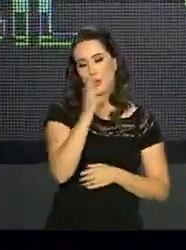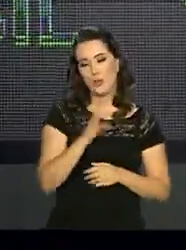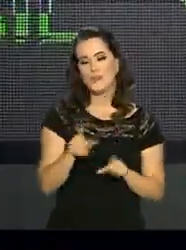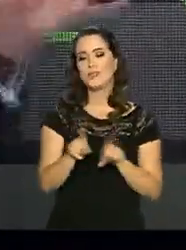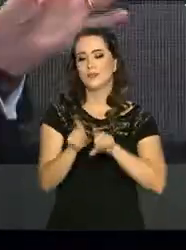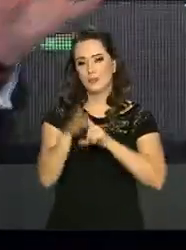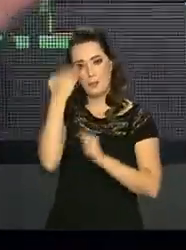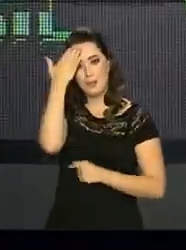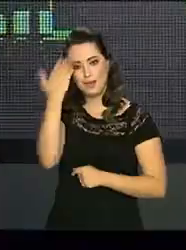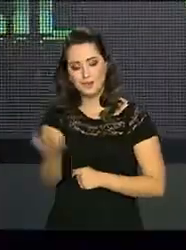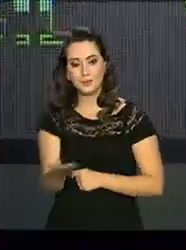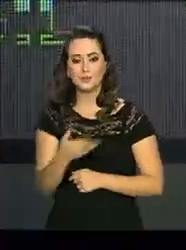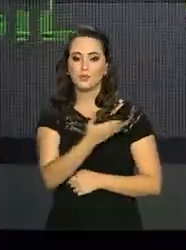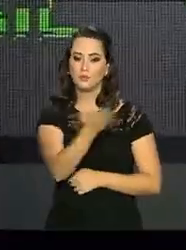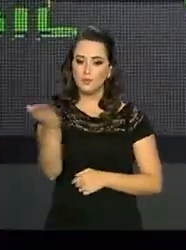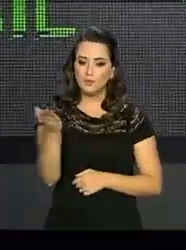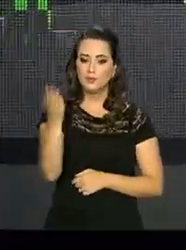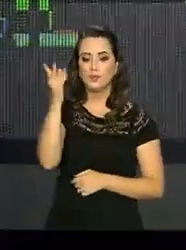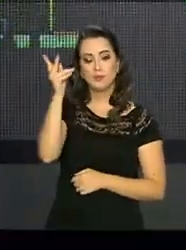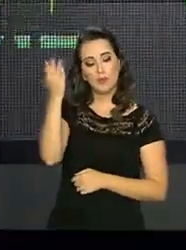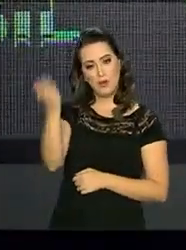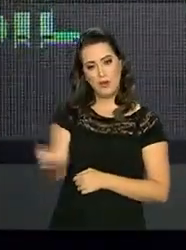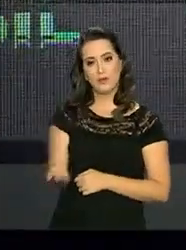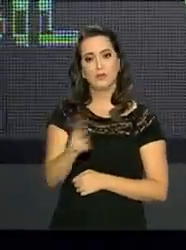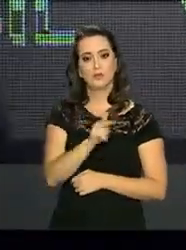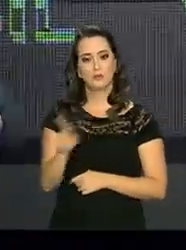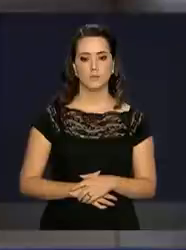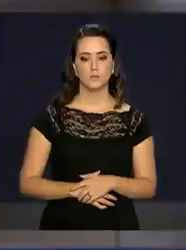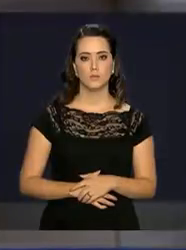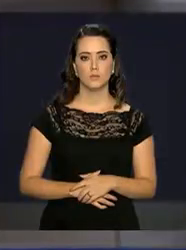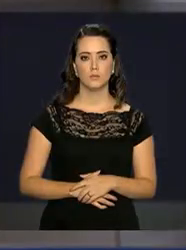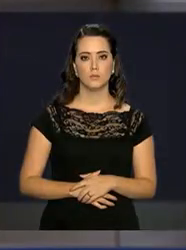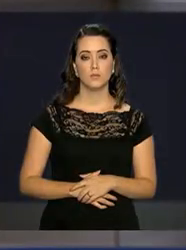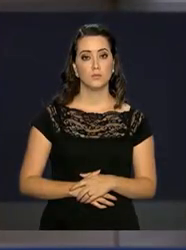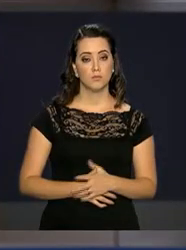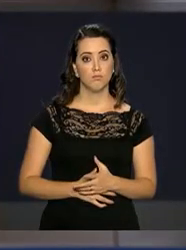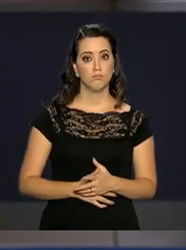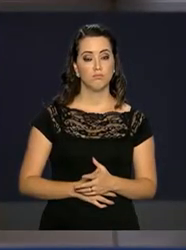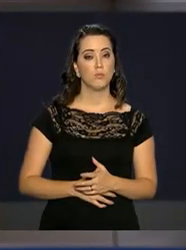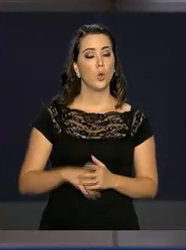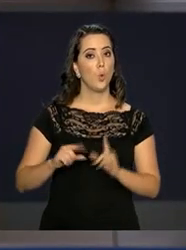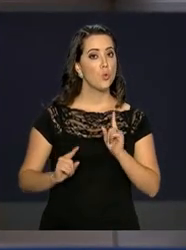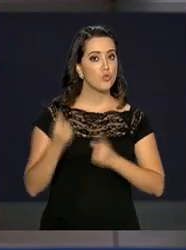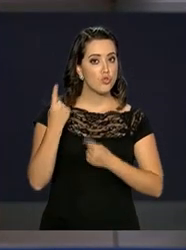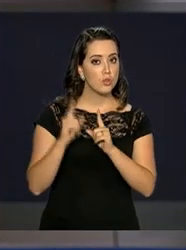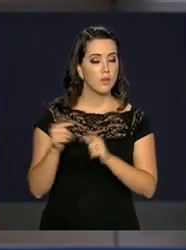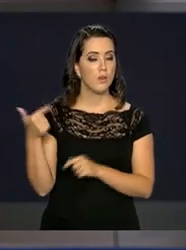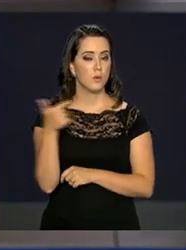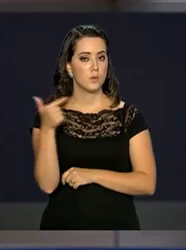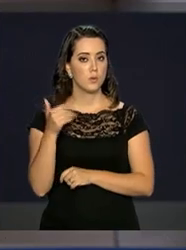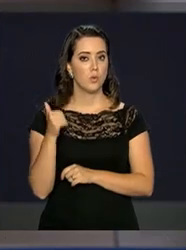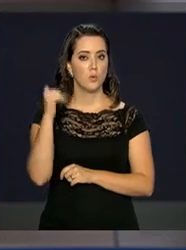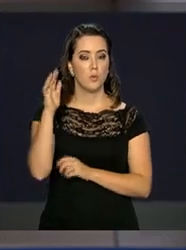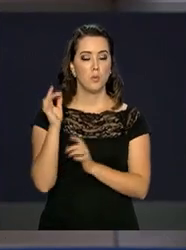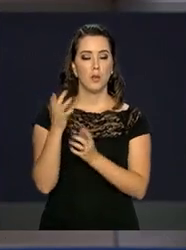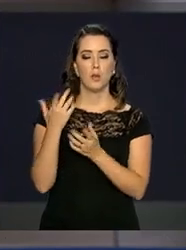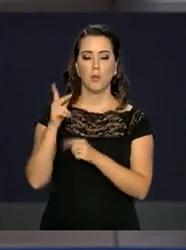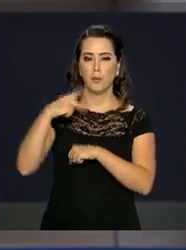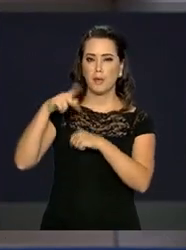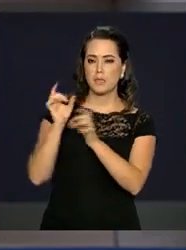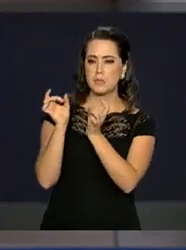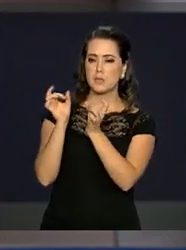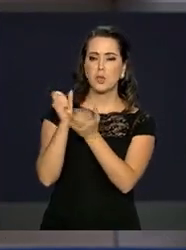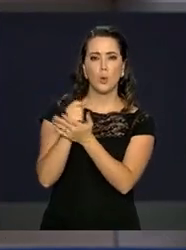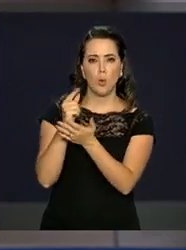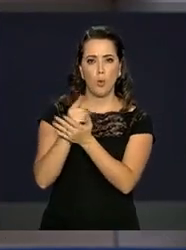me acompanha, a V. Exª e ao povo chileno. O Chile é o segundo maior parceiro comercial do Brasil